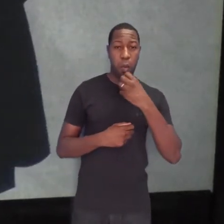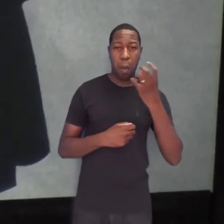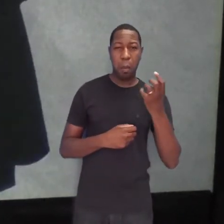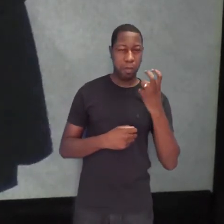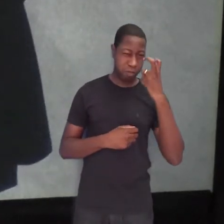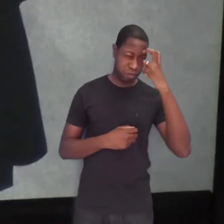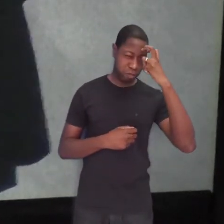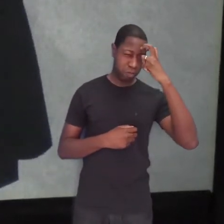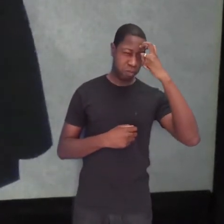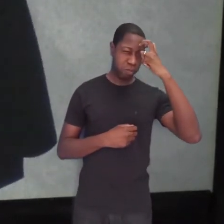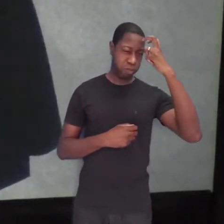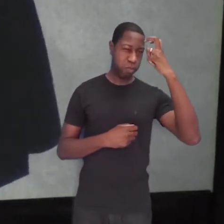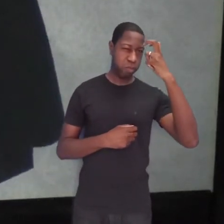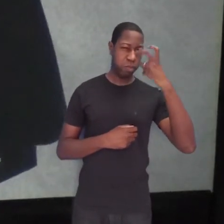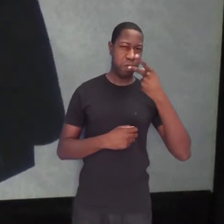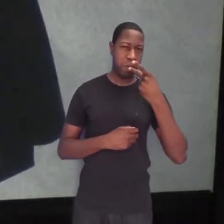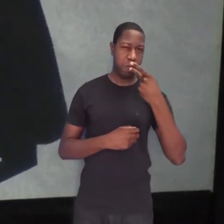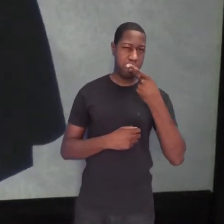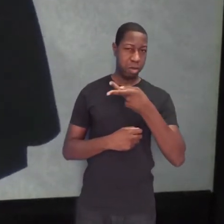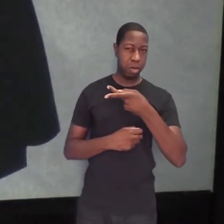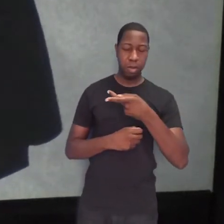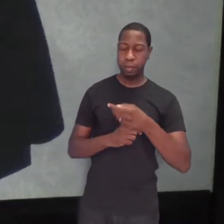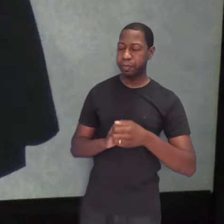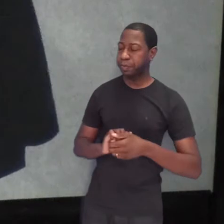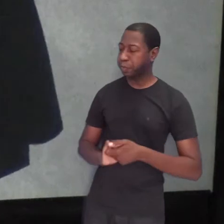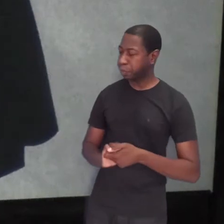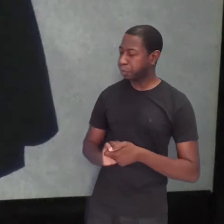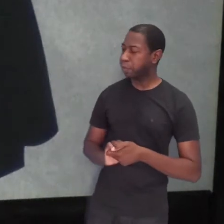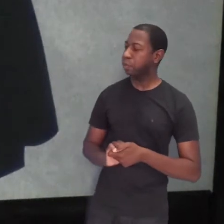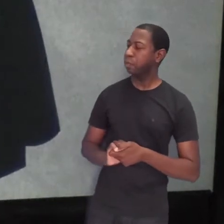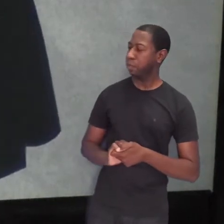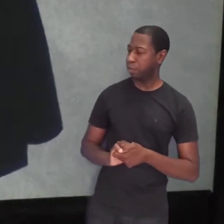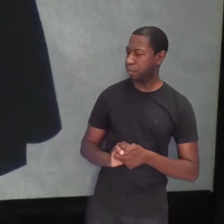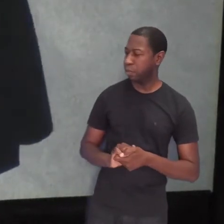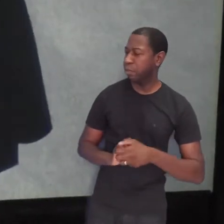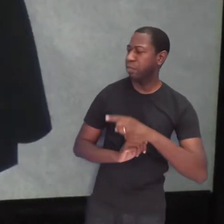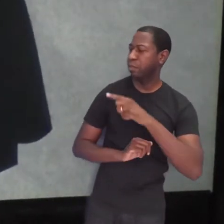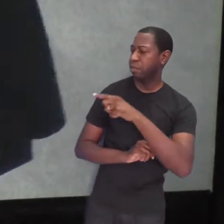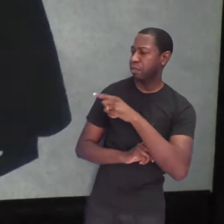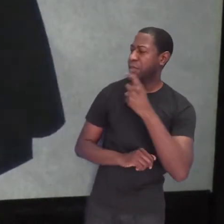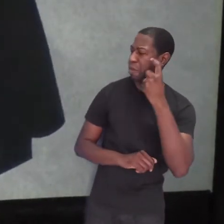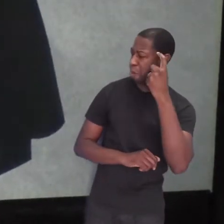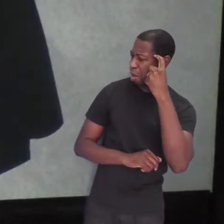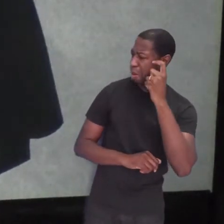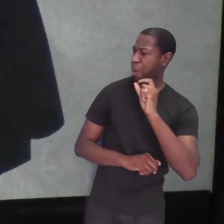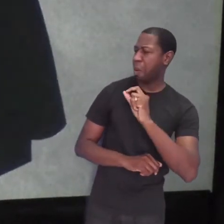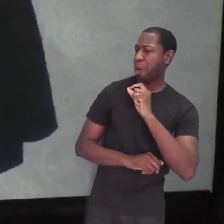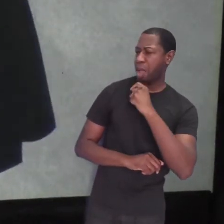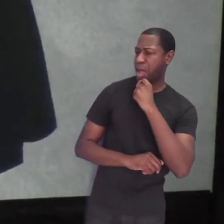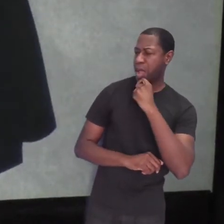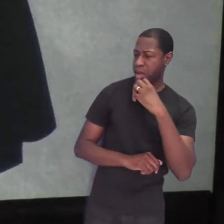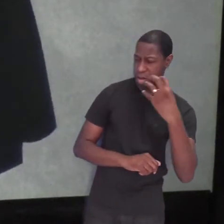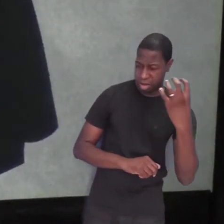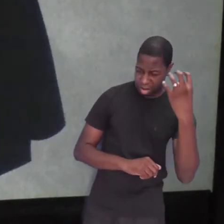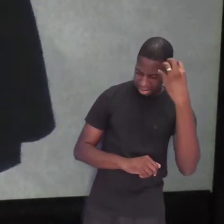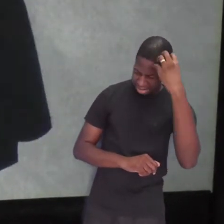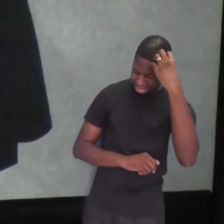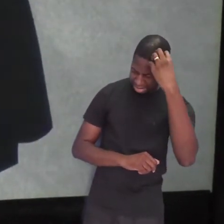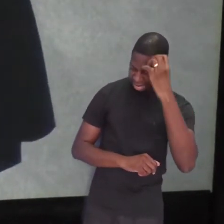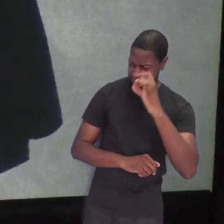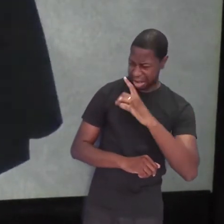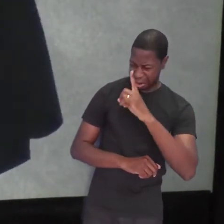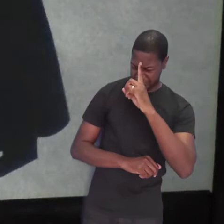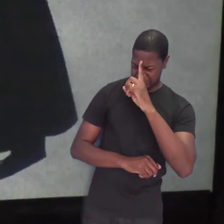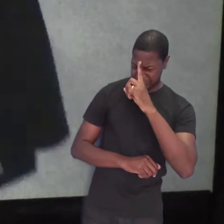O sábio disse, Olha, está achando que ser rei é isso? Não, ser